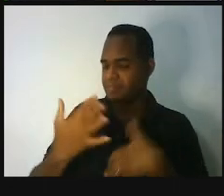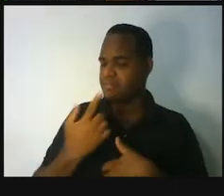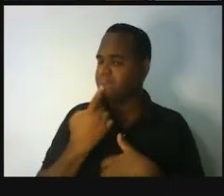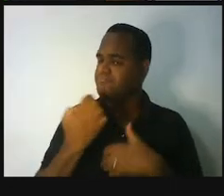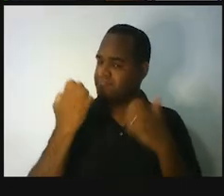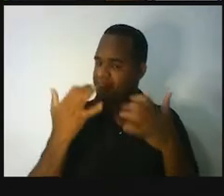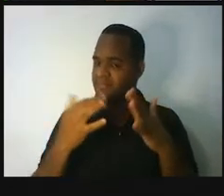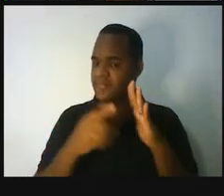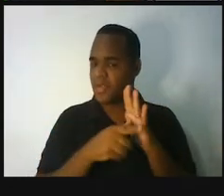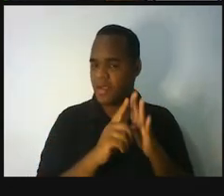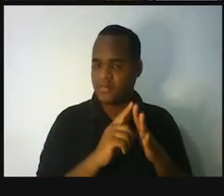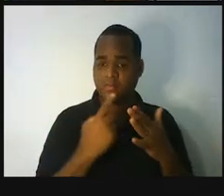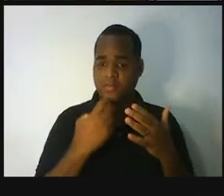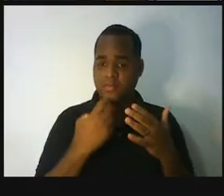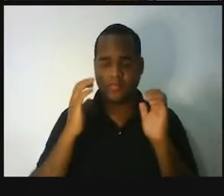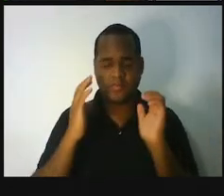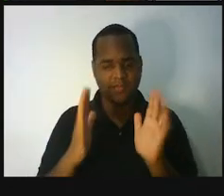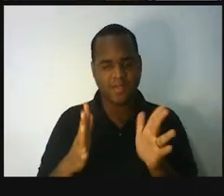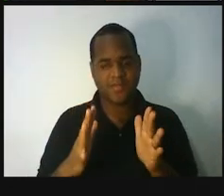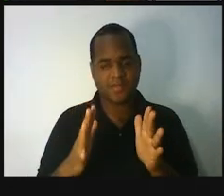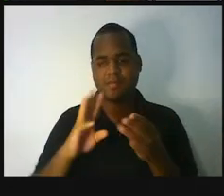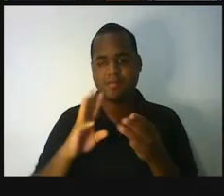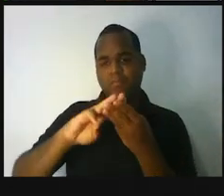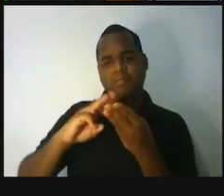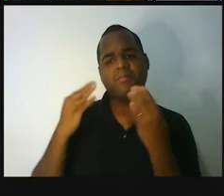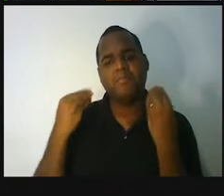aqui, matemática pra quê?